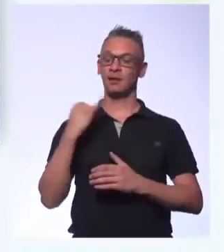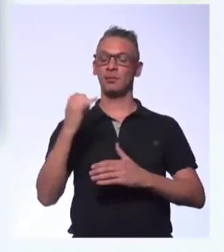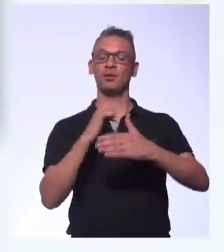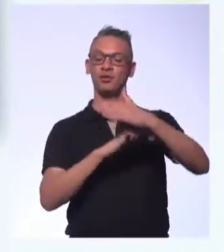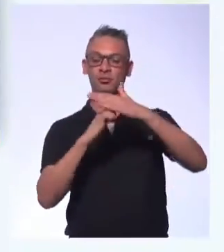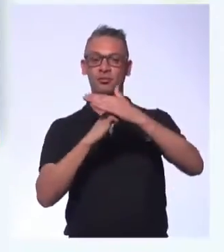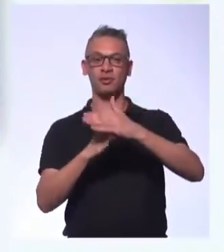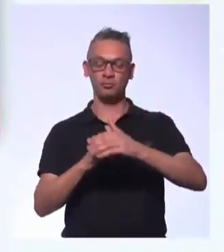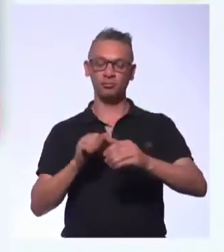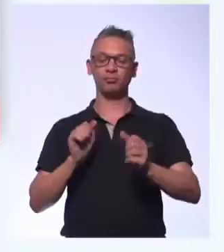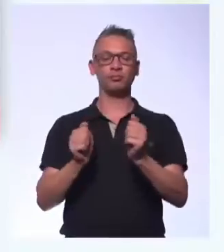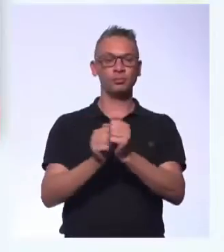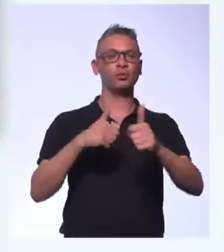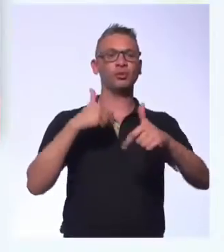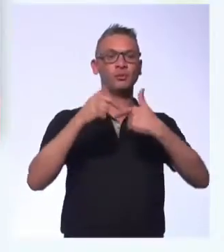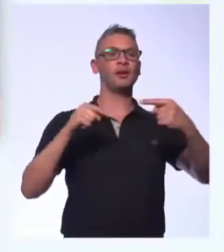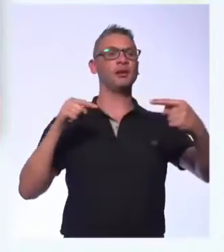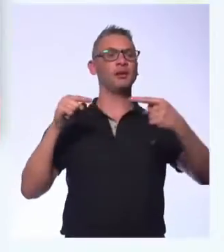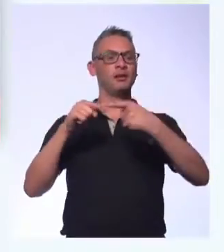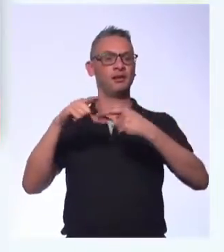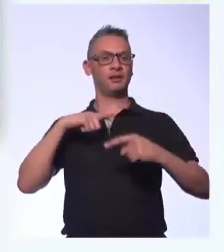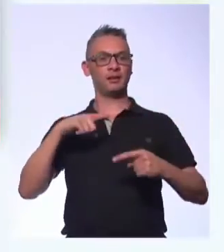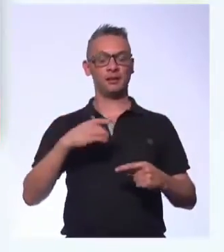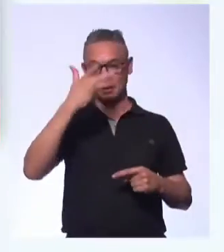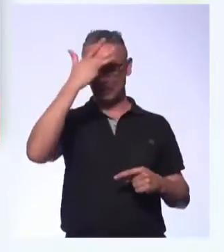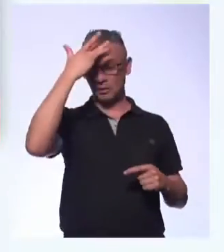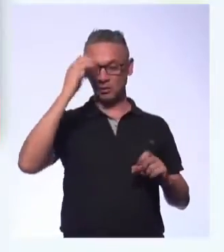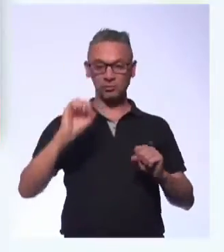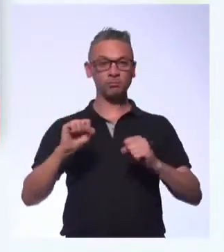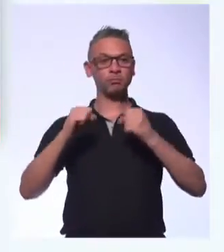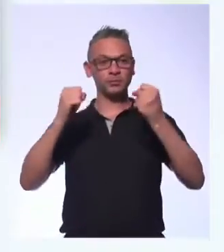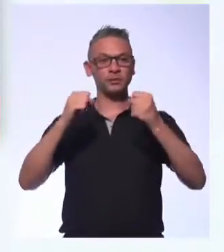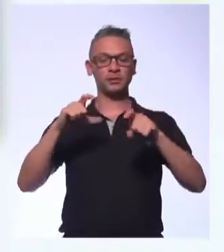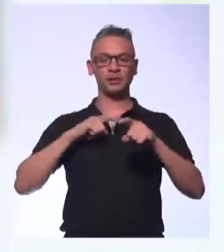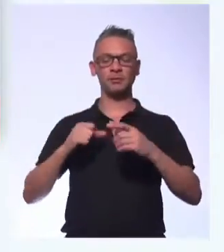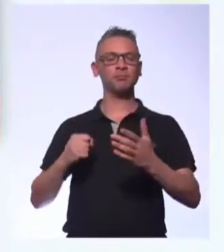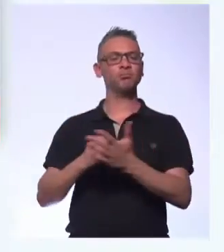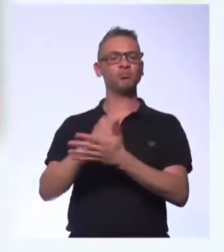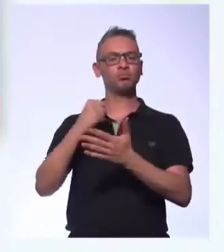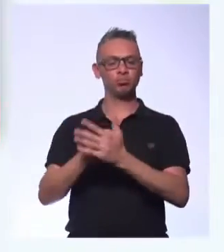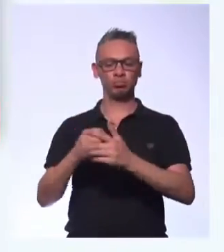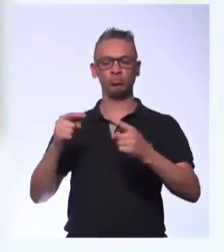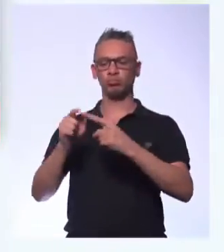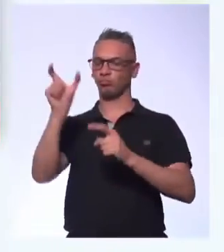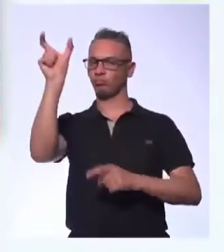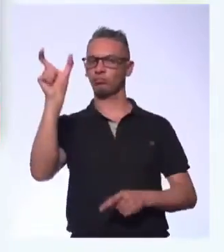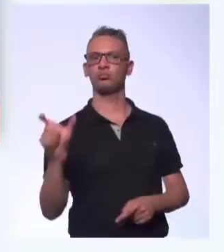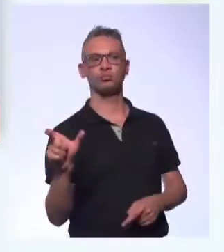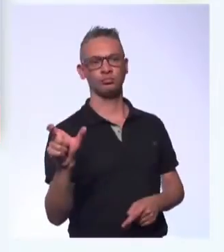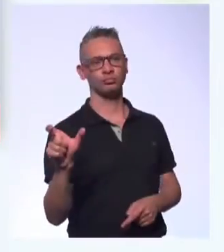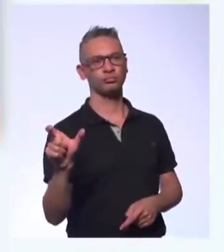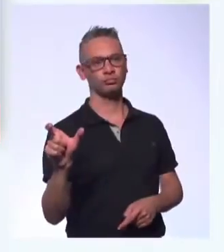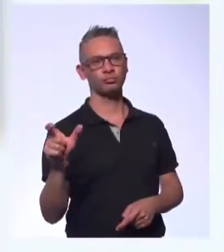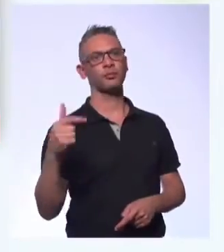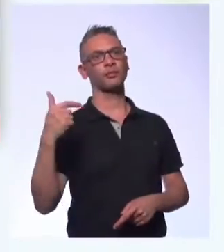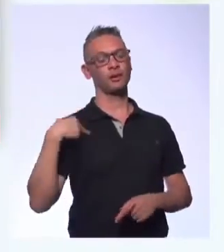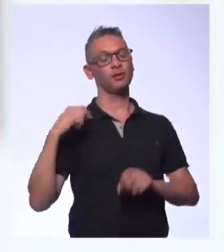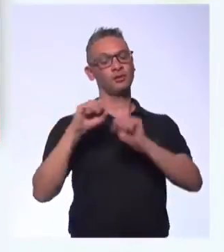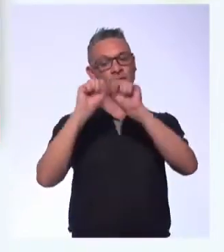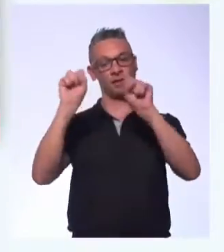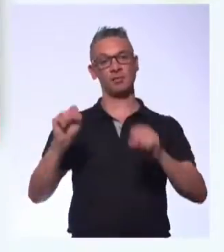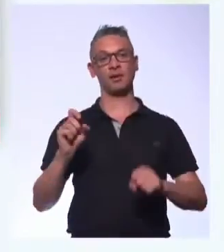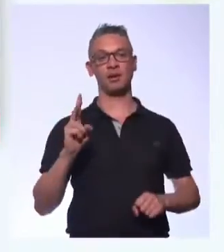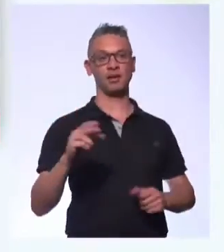uma camisa. Então, quando você veste uma camisa, você vai lutar por ela. E o meu sistema era esse.